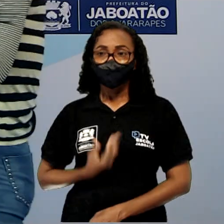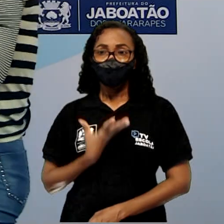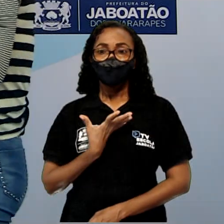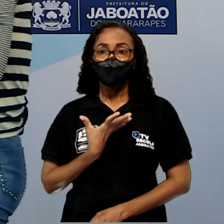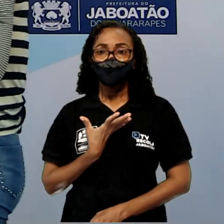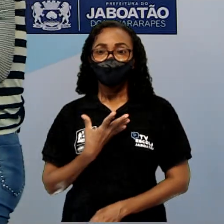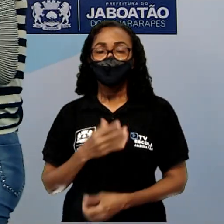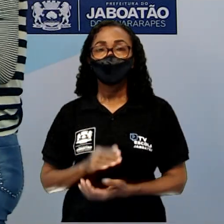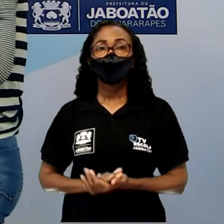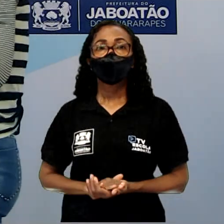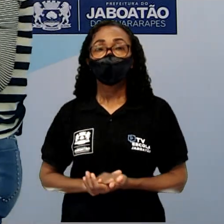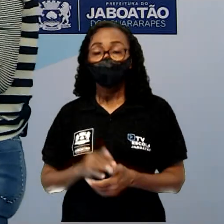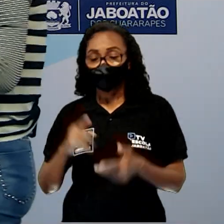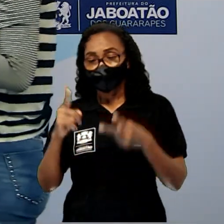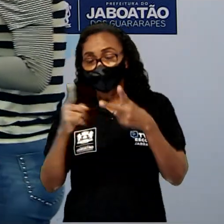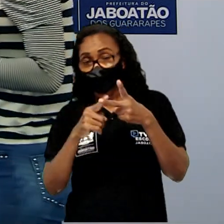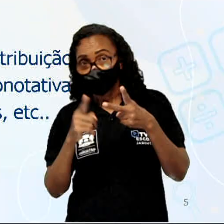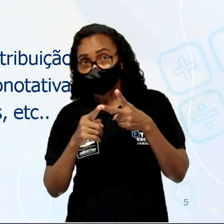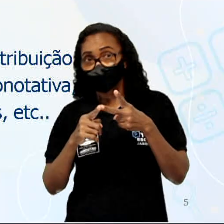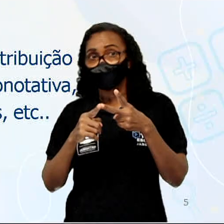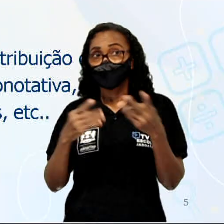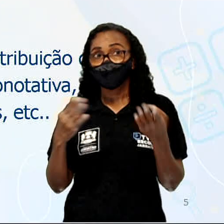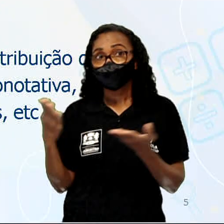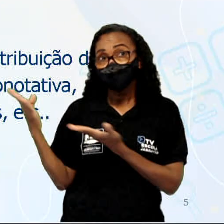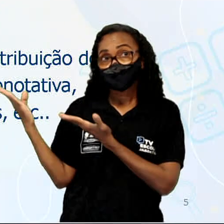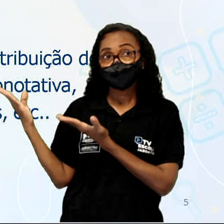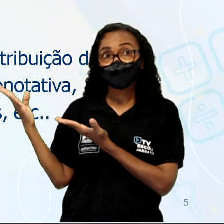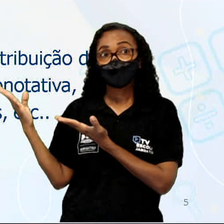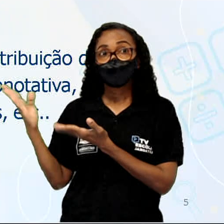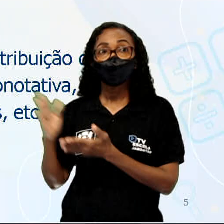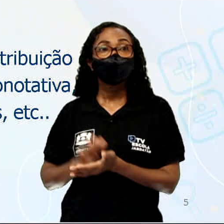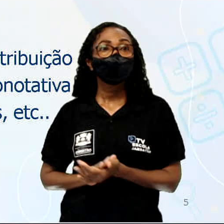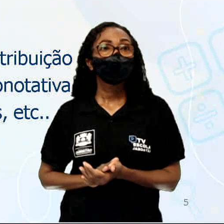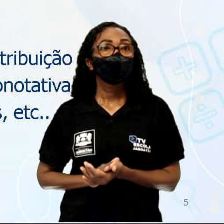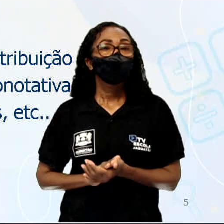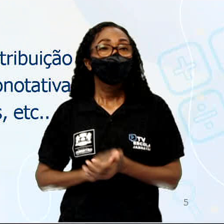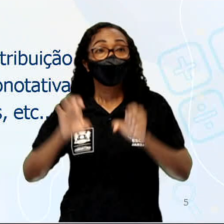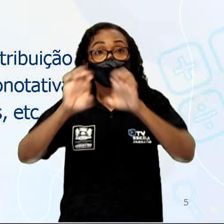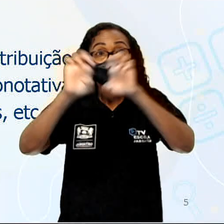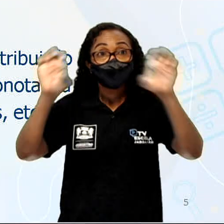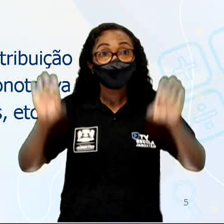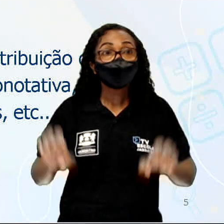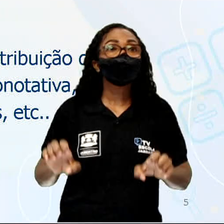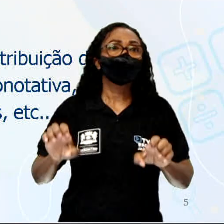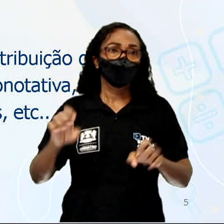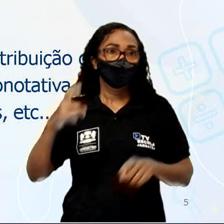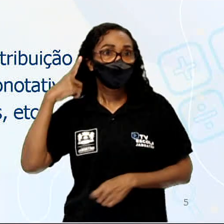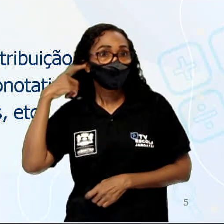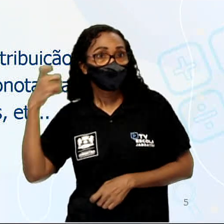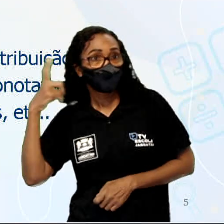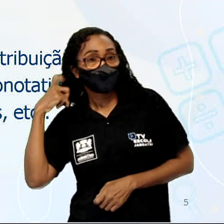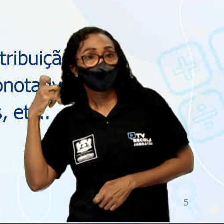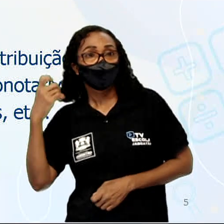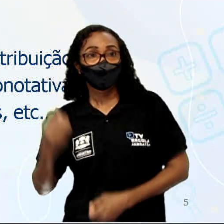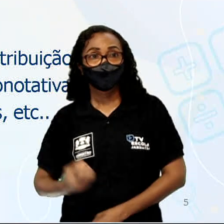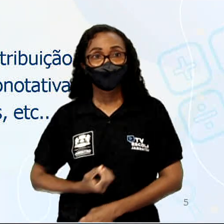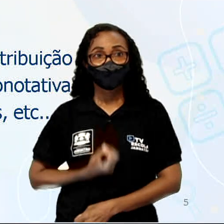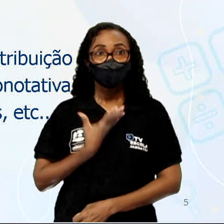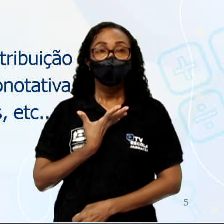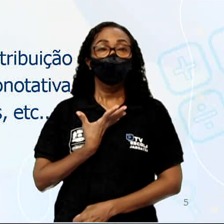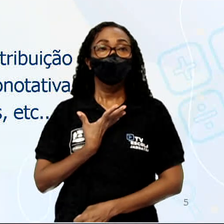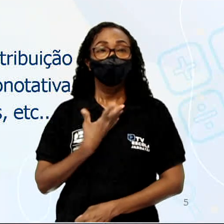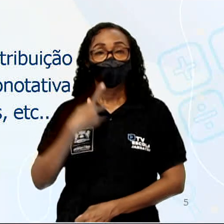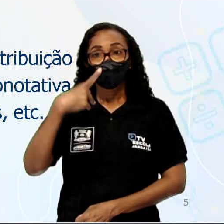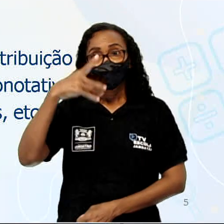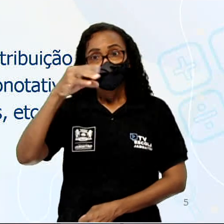No ponto 2, eu trago aqui para vocês na tela que a estrutura sonora do poema vai